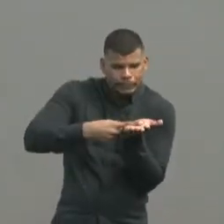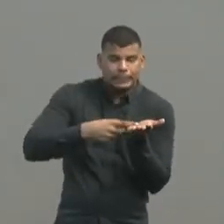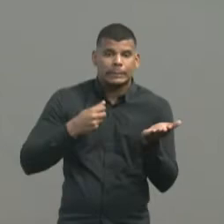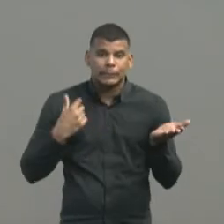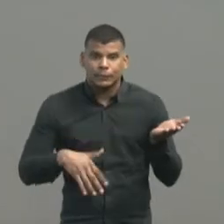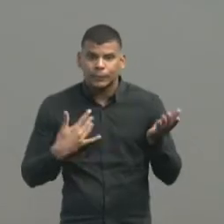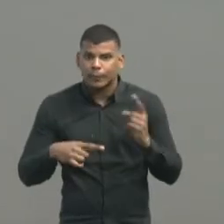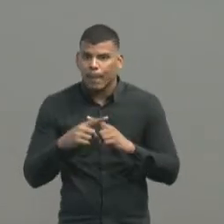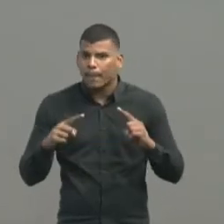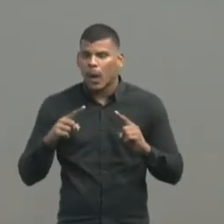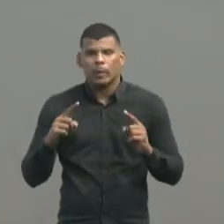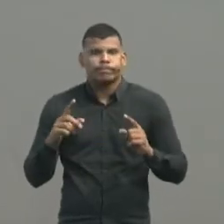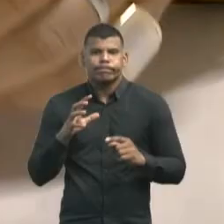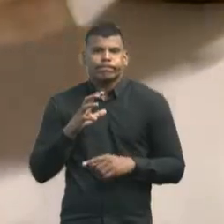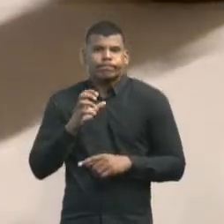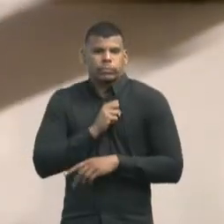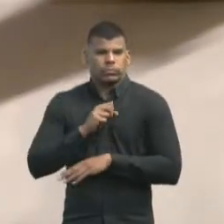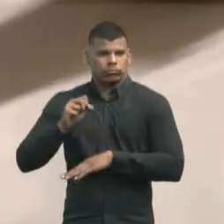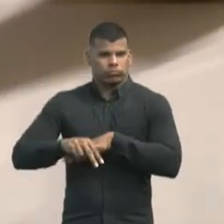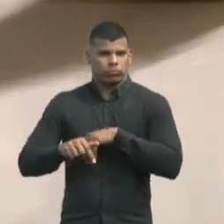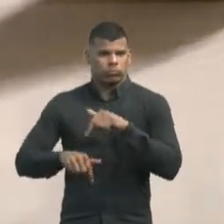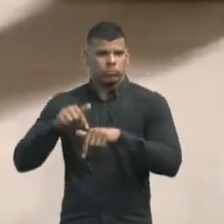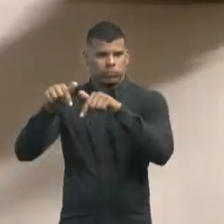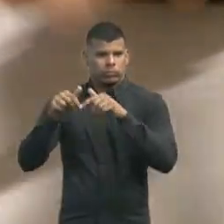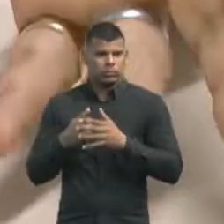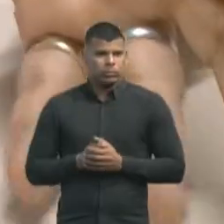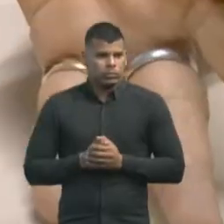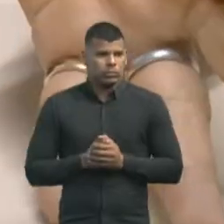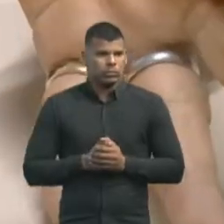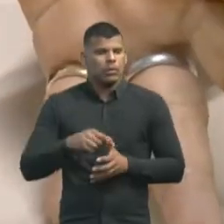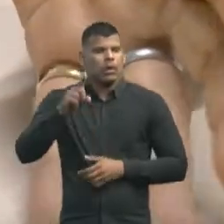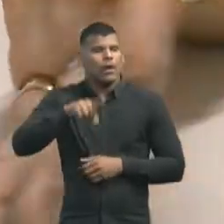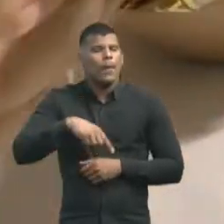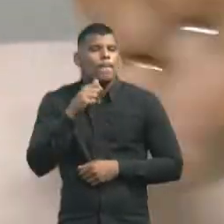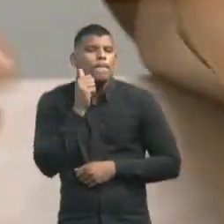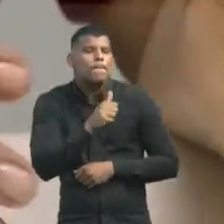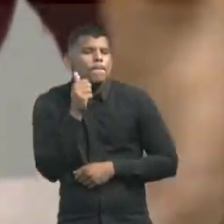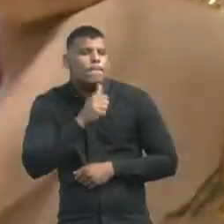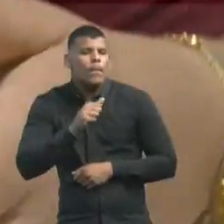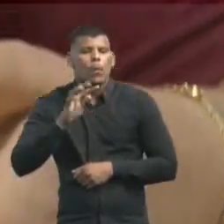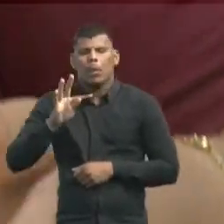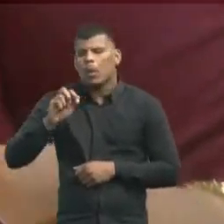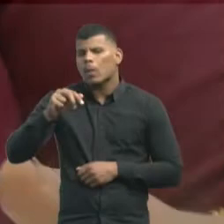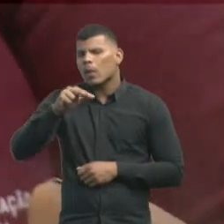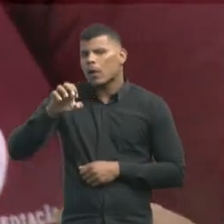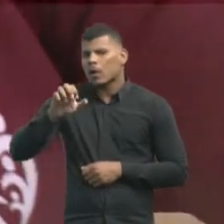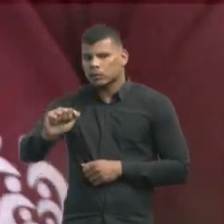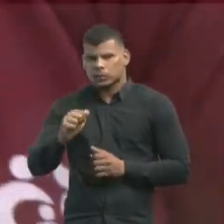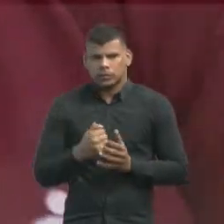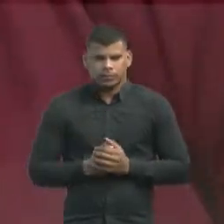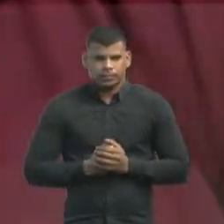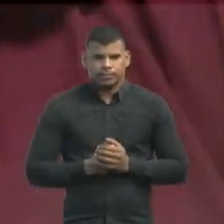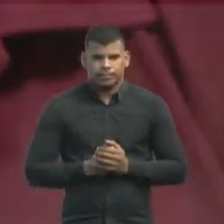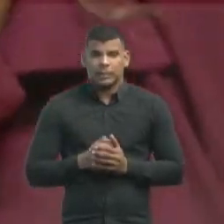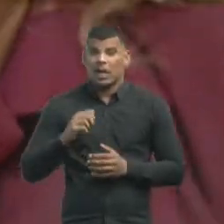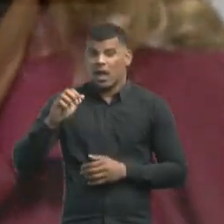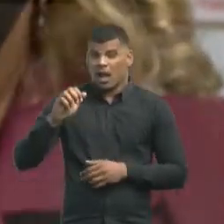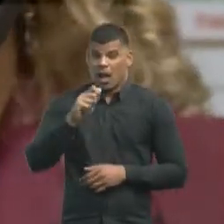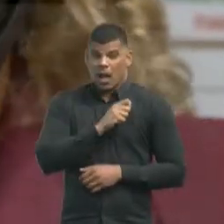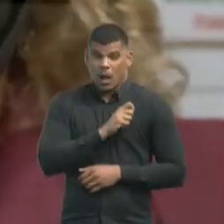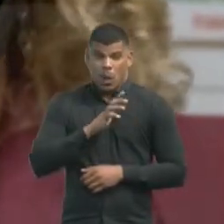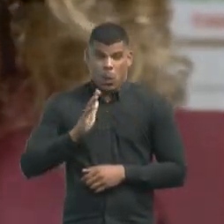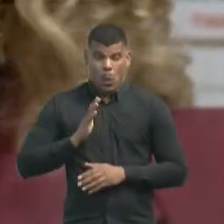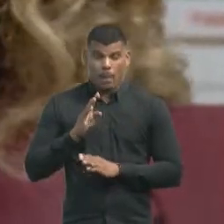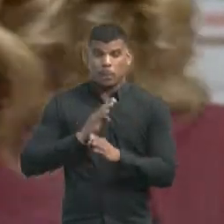apaixonando pelo serviço. Foi o caso da Tânia Monteiro. Ela chegou ao núcleo de mediação do Antônio Bezerra